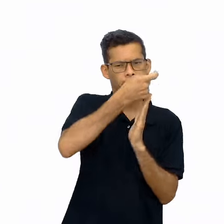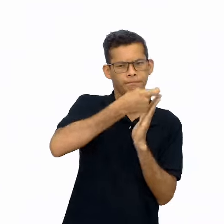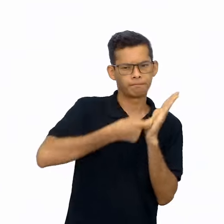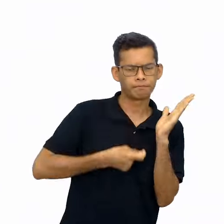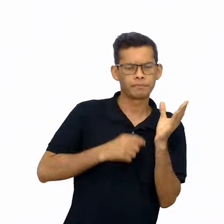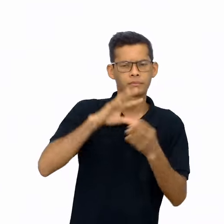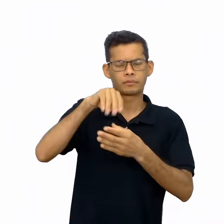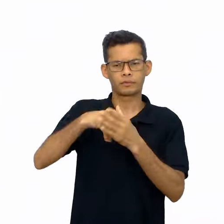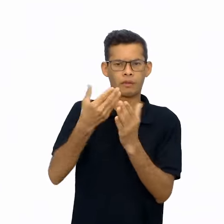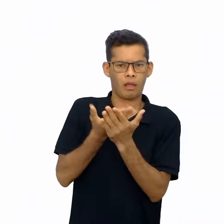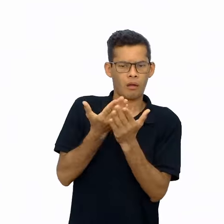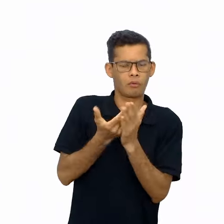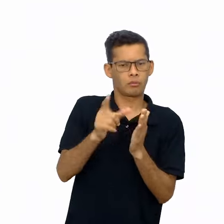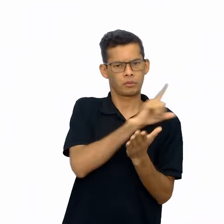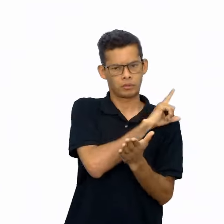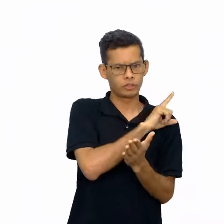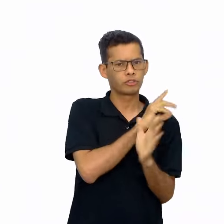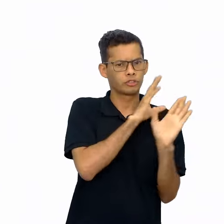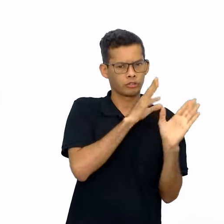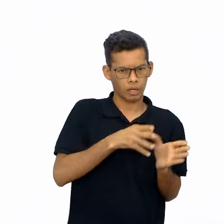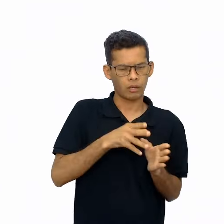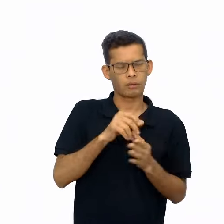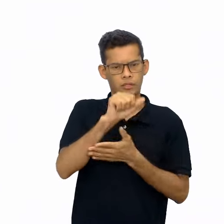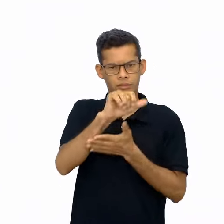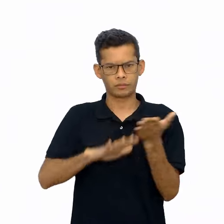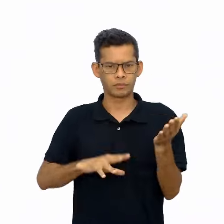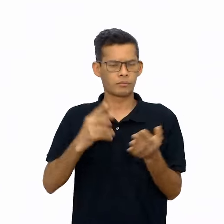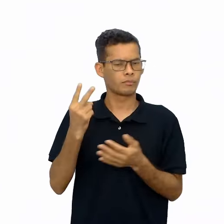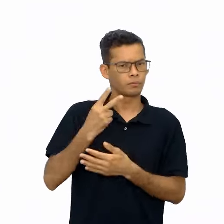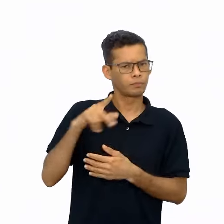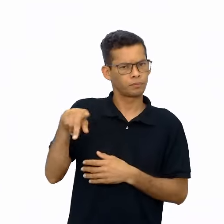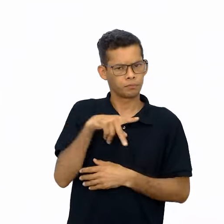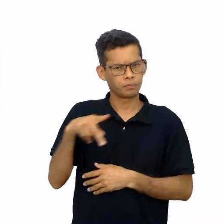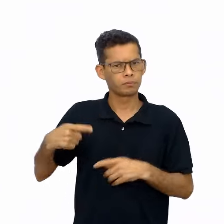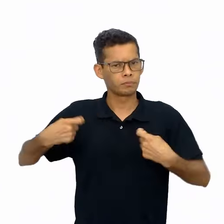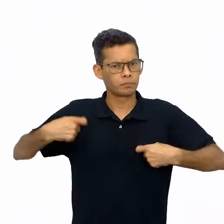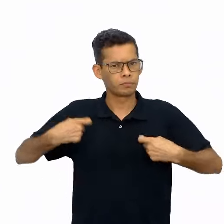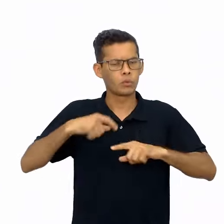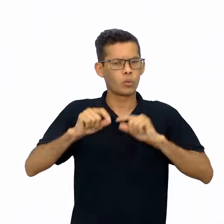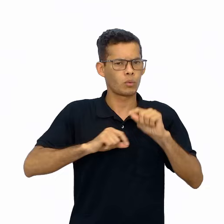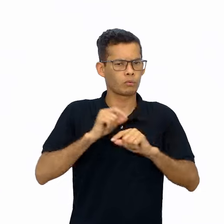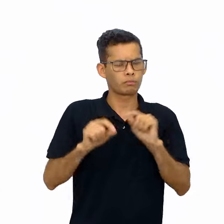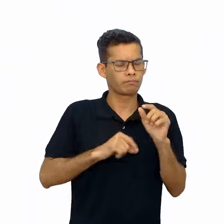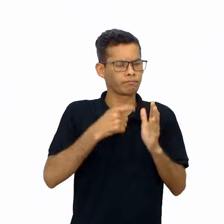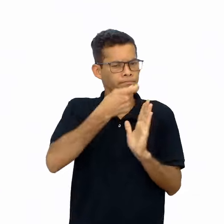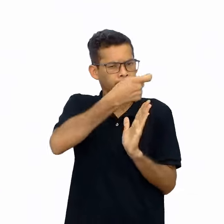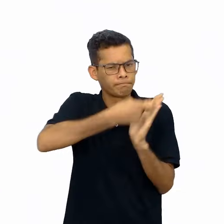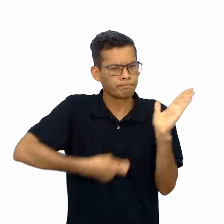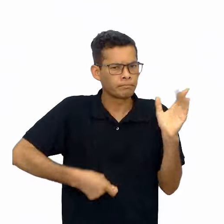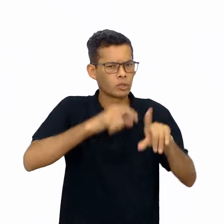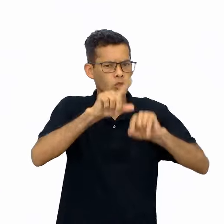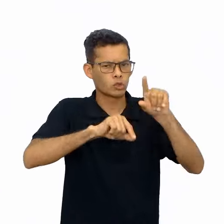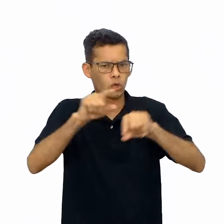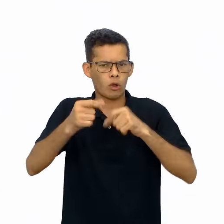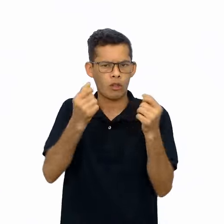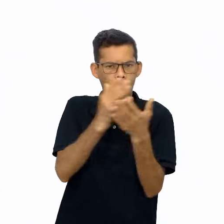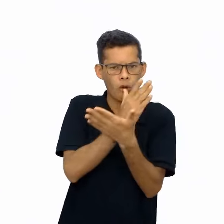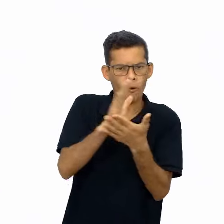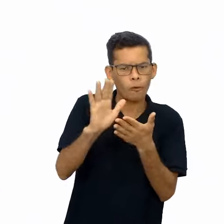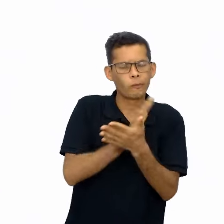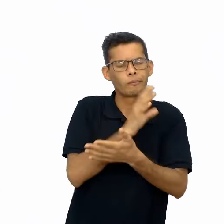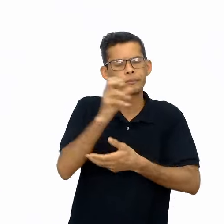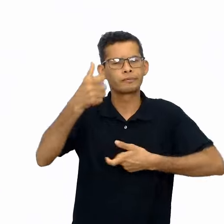criadas nas aulas anteriores. Na atividade 2, o professor deve selecionar algumas escritas e discuti-las coletivamente,